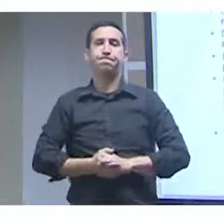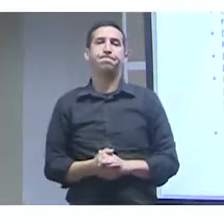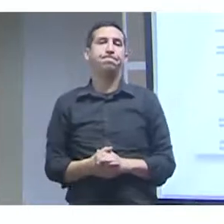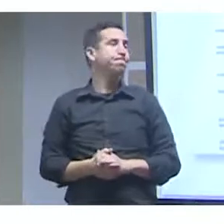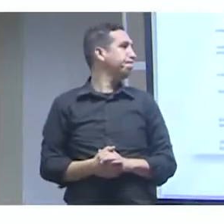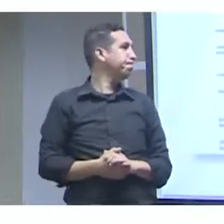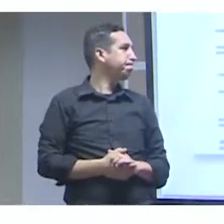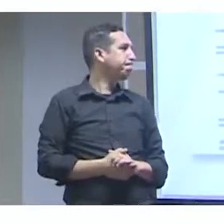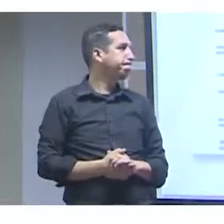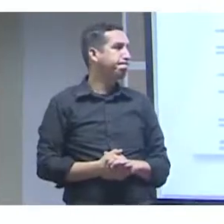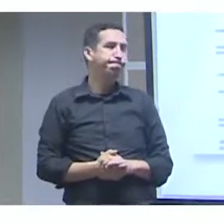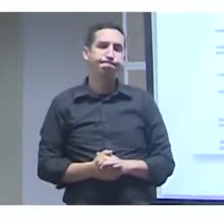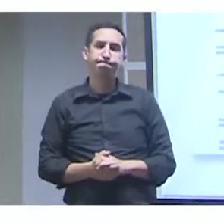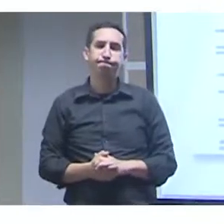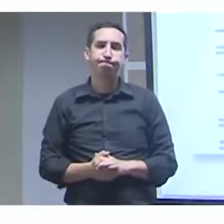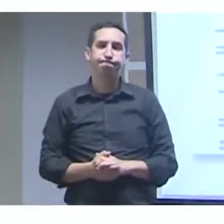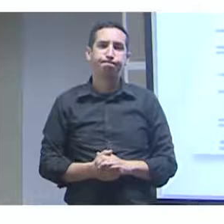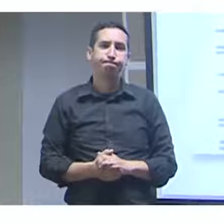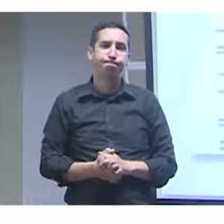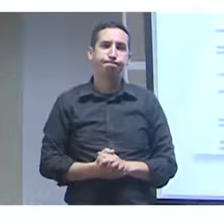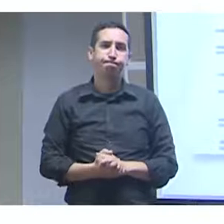dessa publicação dos dados.